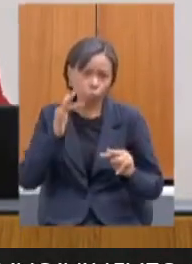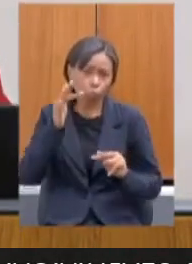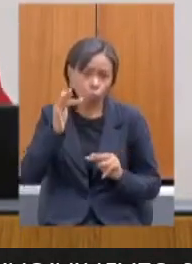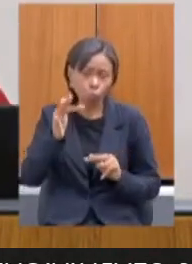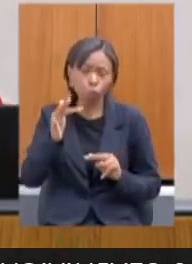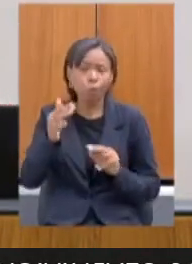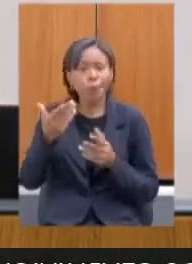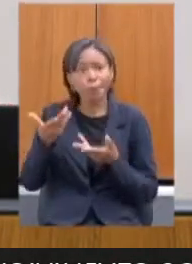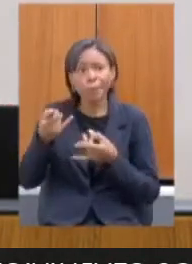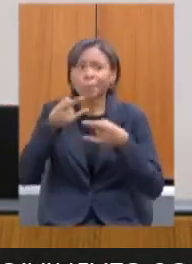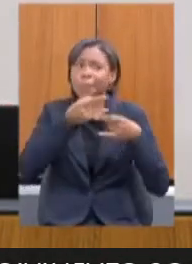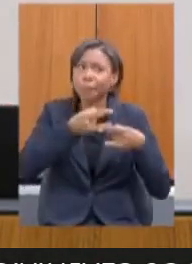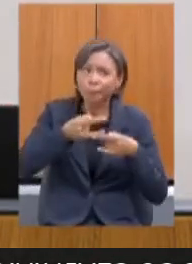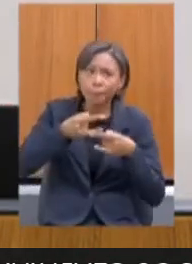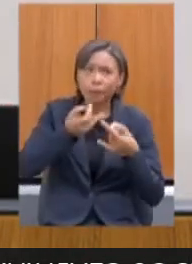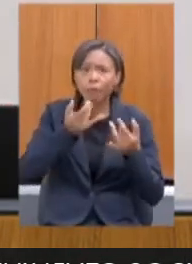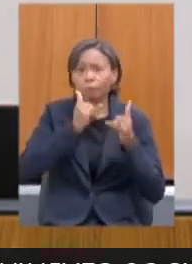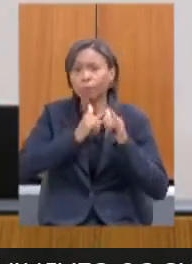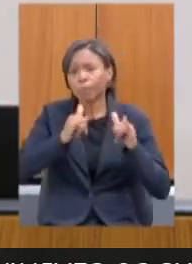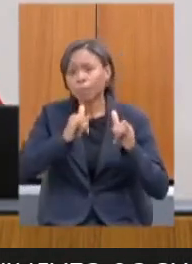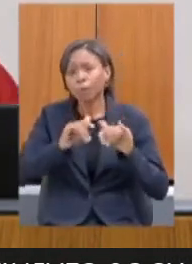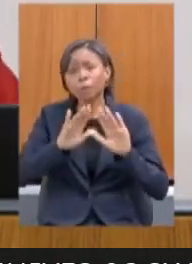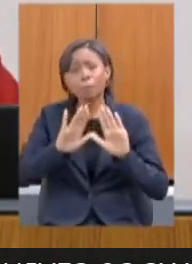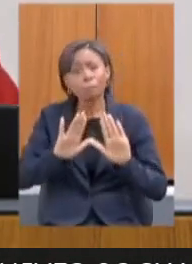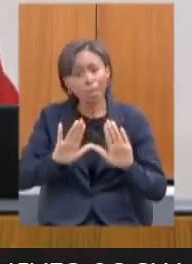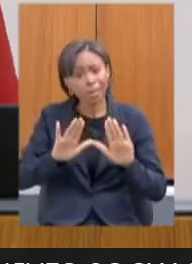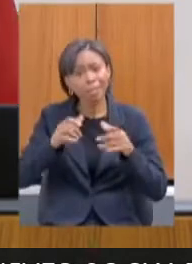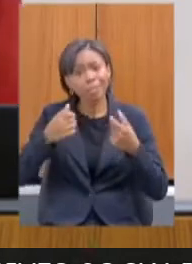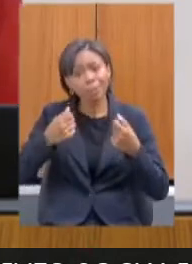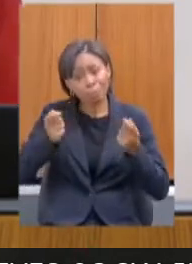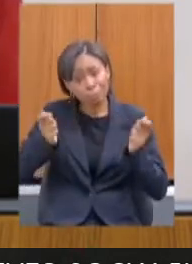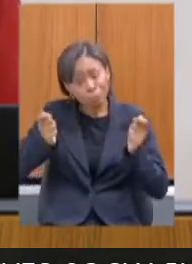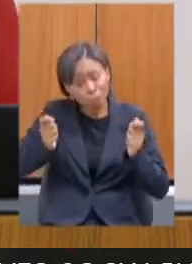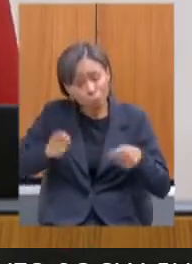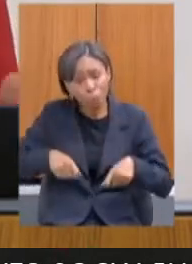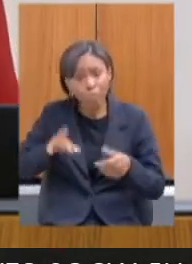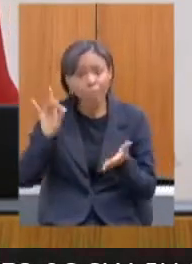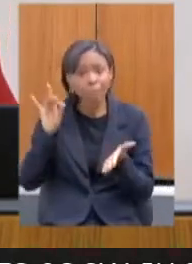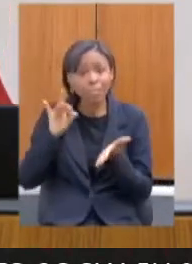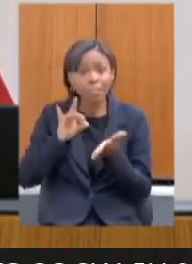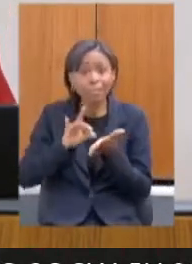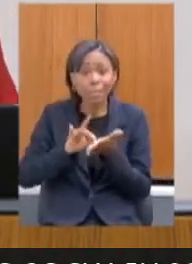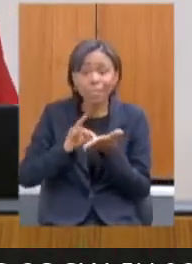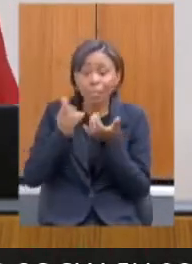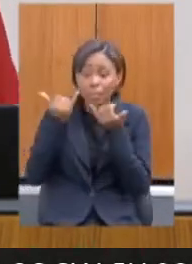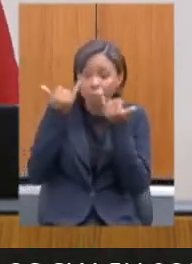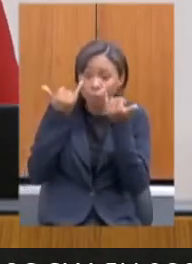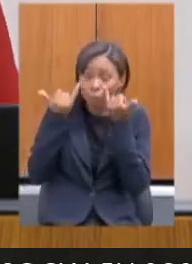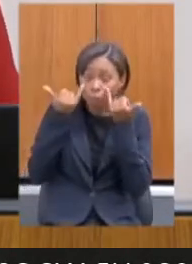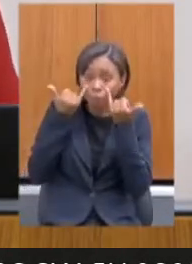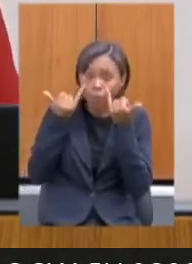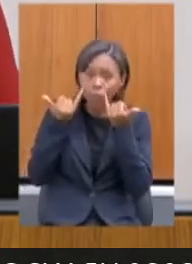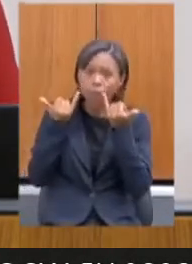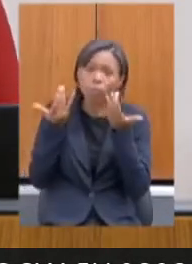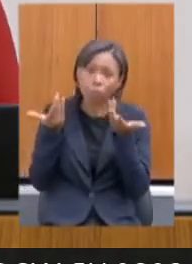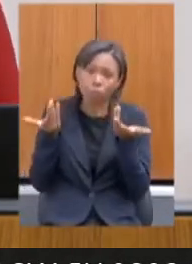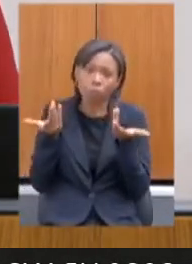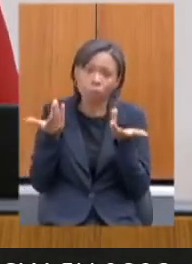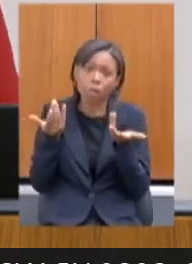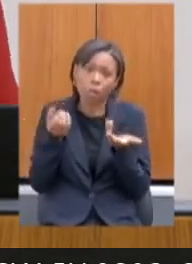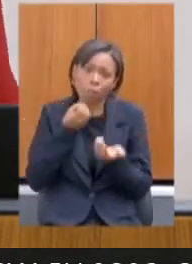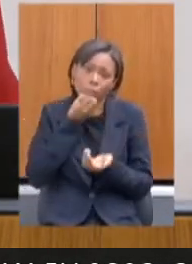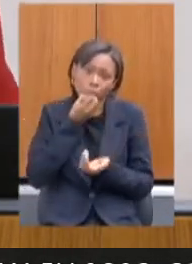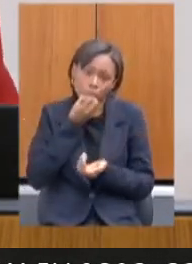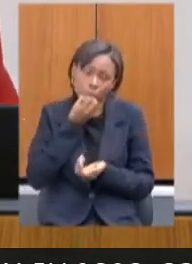das lives, a gente consiga trazer dados como você está bem trazendo, porque eu acho isso bastante positivo, objetivamente,